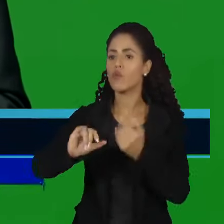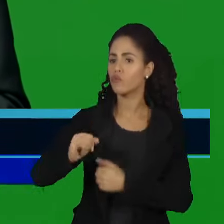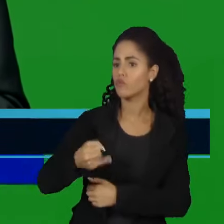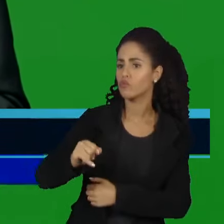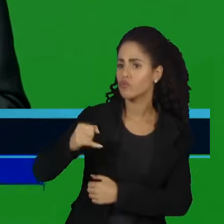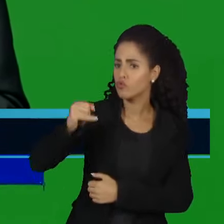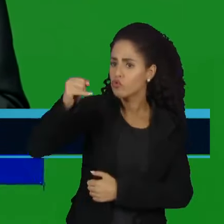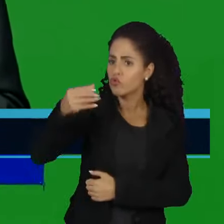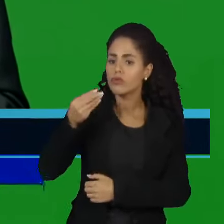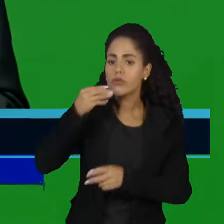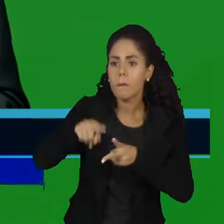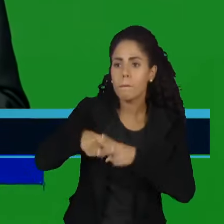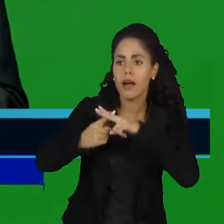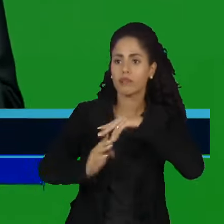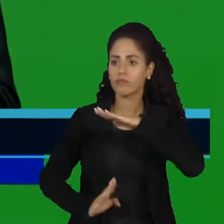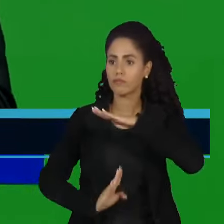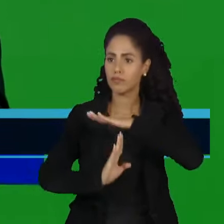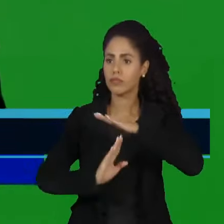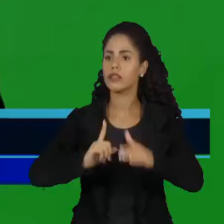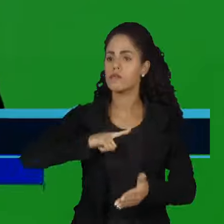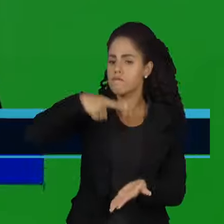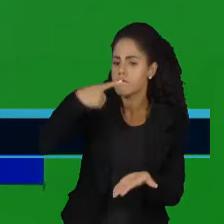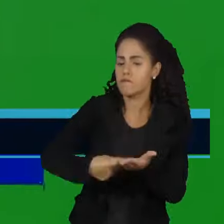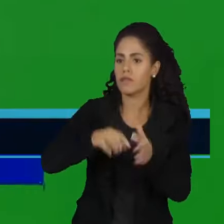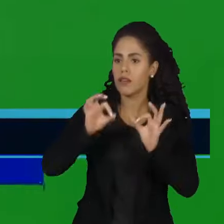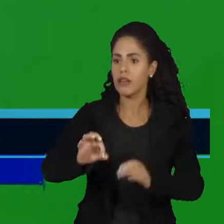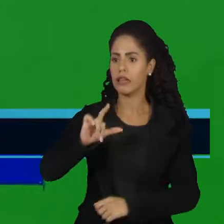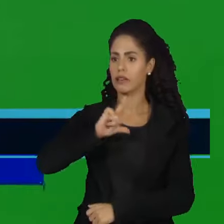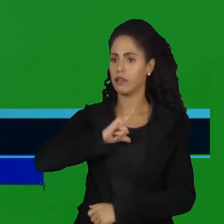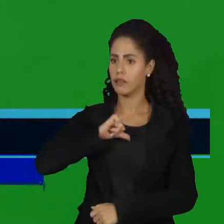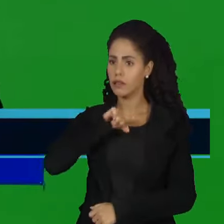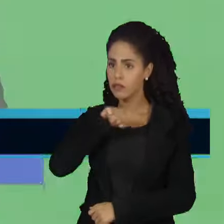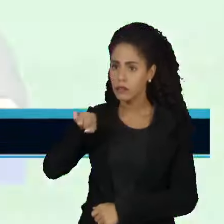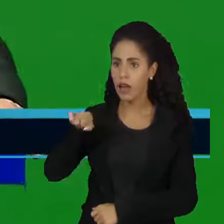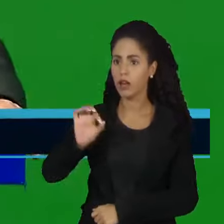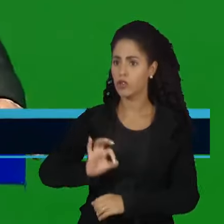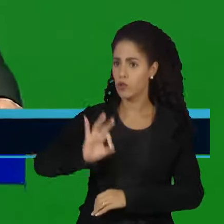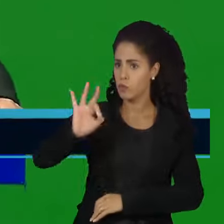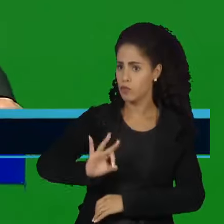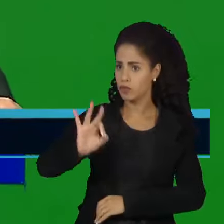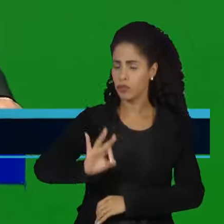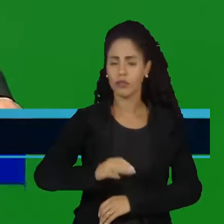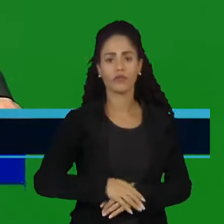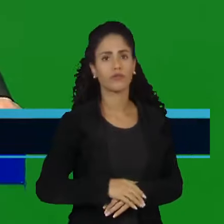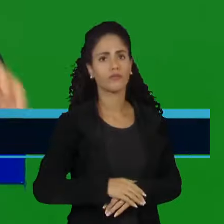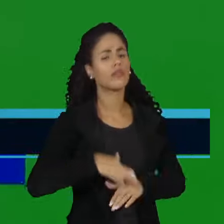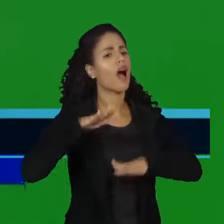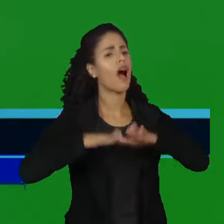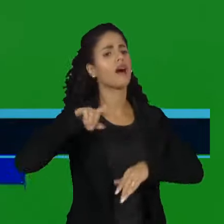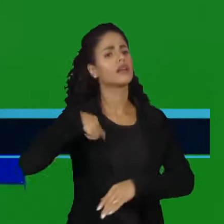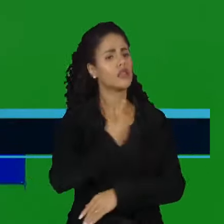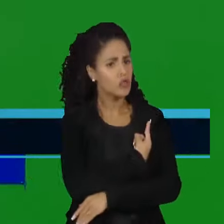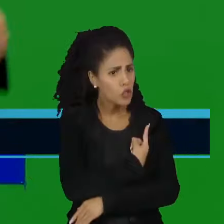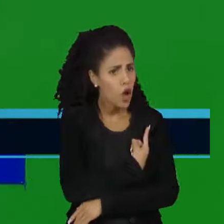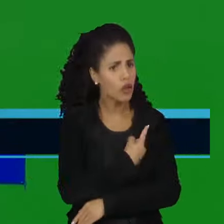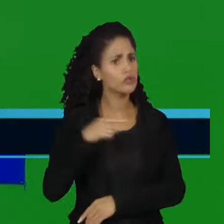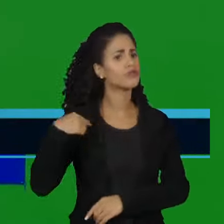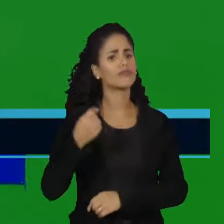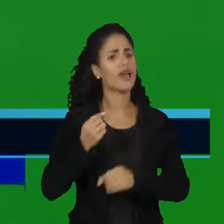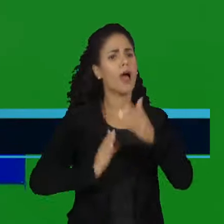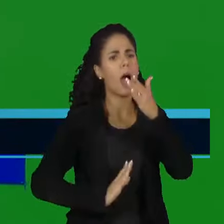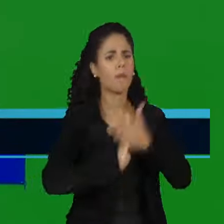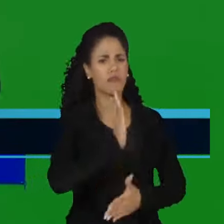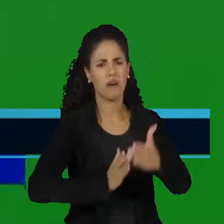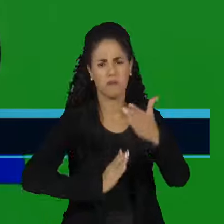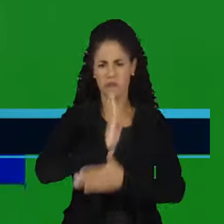e teto máximo de comprometimento da receita corrente líquida. Muitas vezes, porque nós aprovamos um